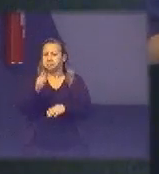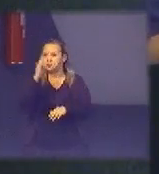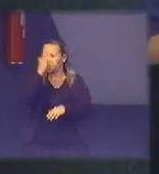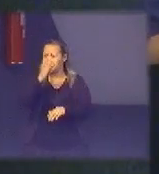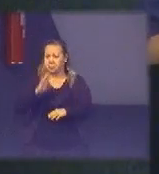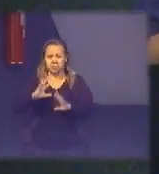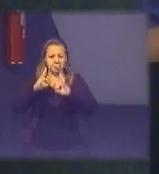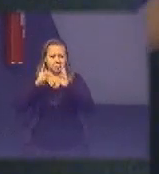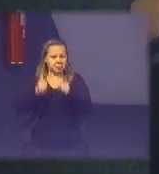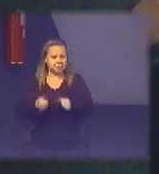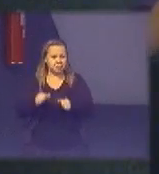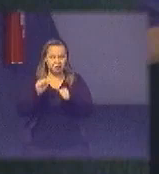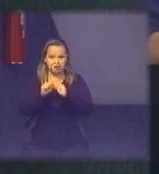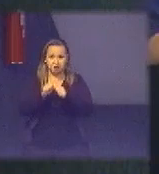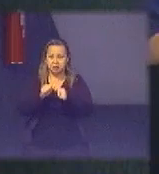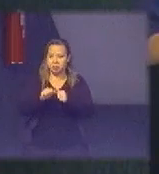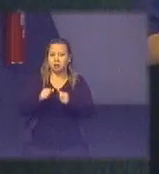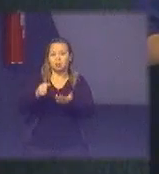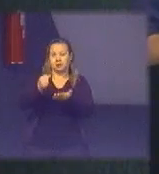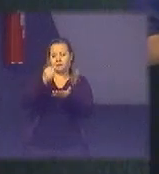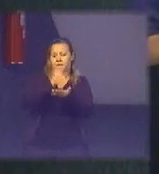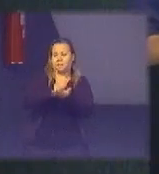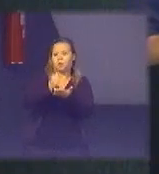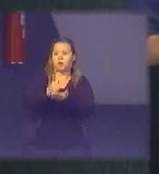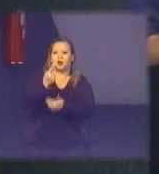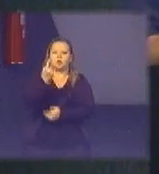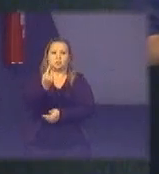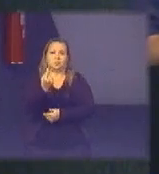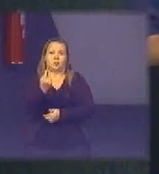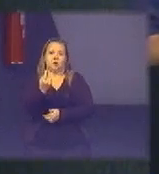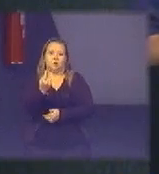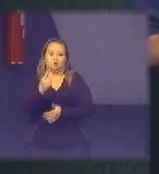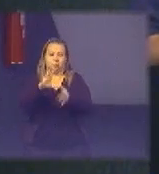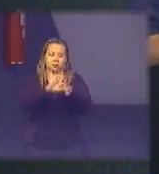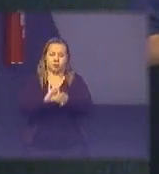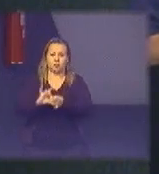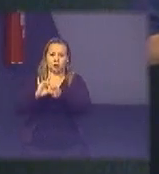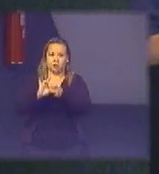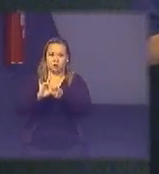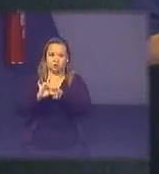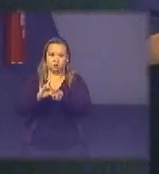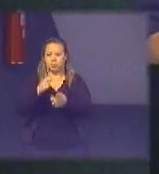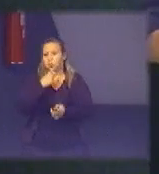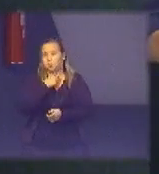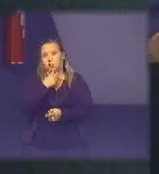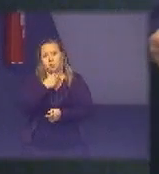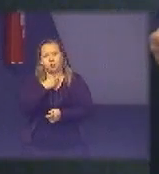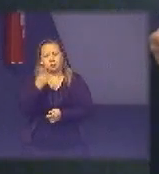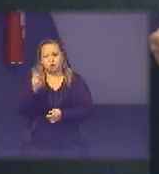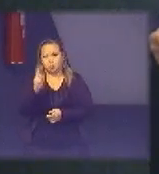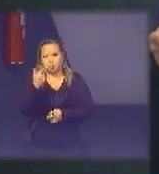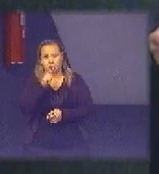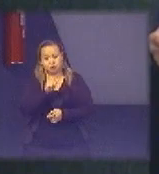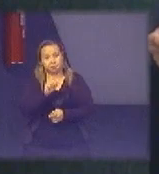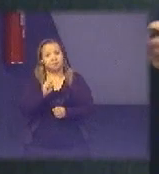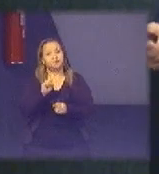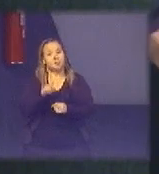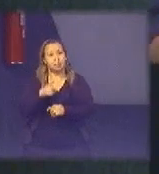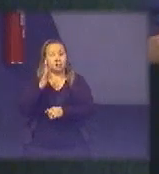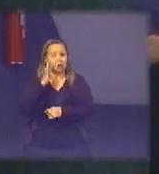fazer um contrato só que consiga economia de escala e menor custo e aí vai possibilitar a nova lei esse é um ganho que a gente teve